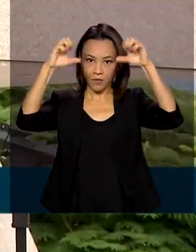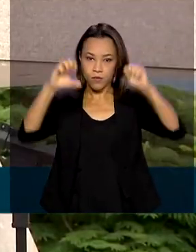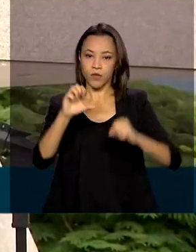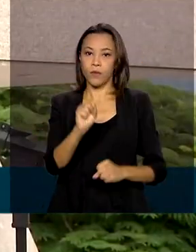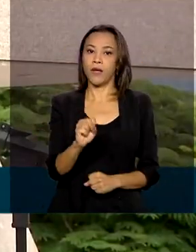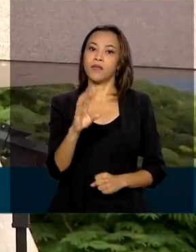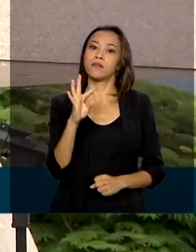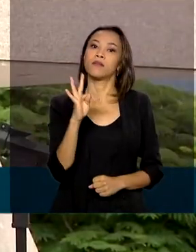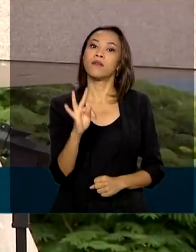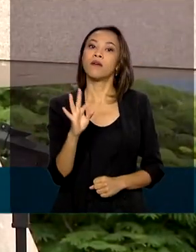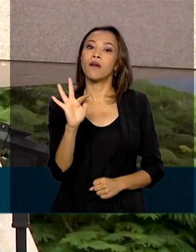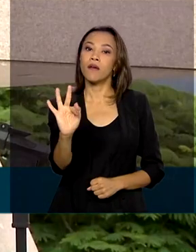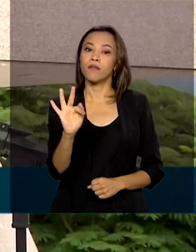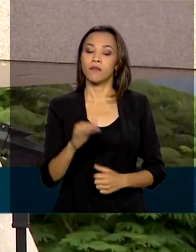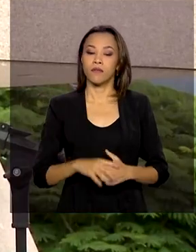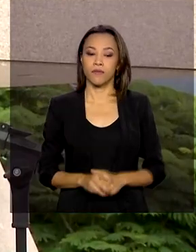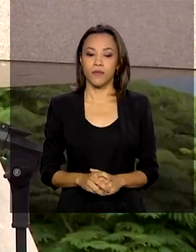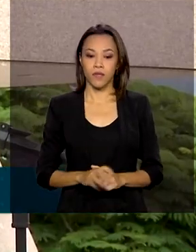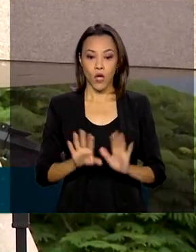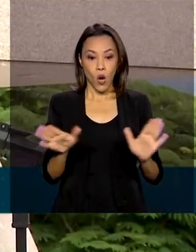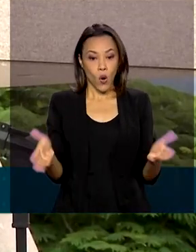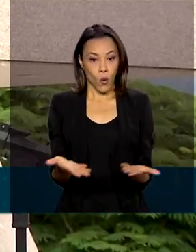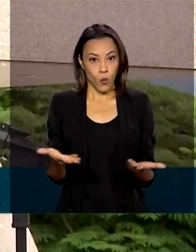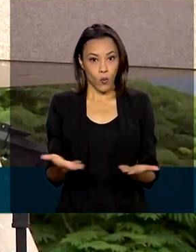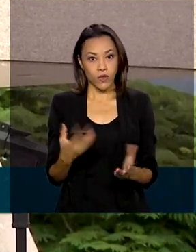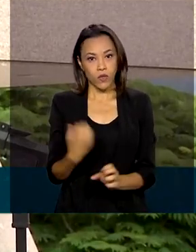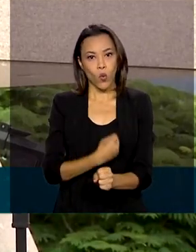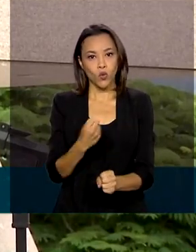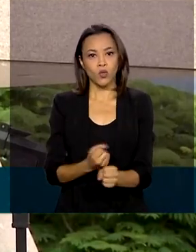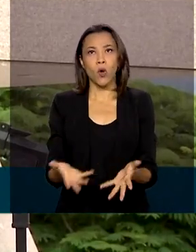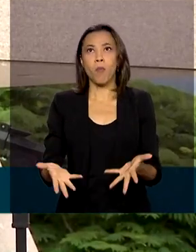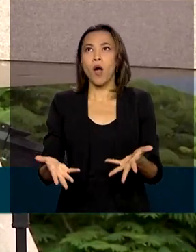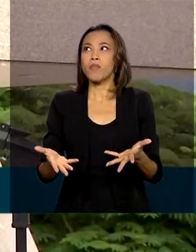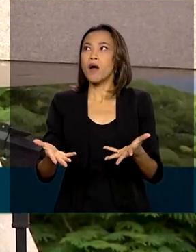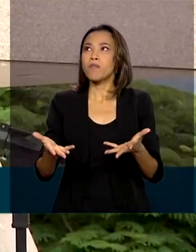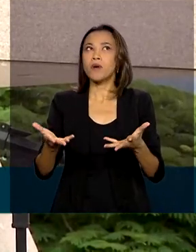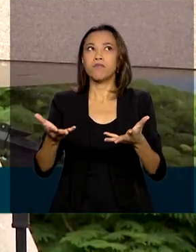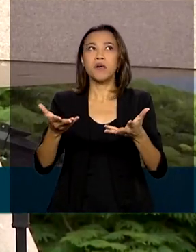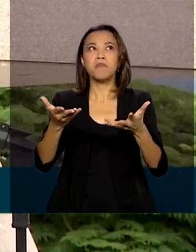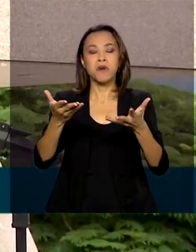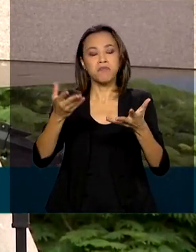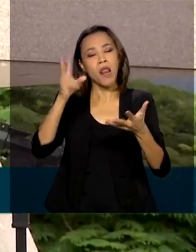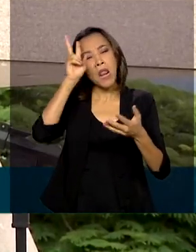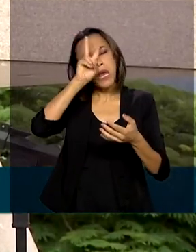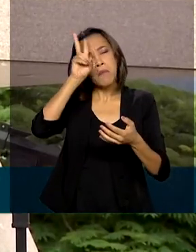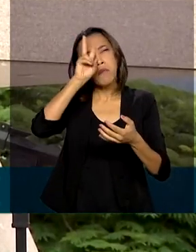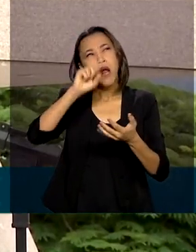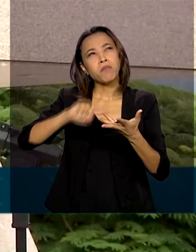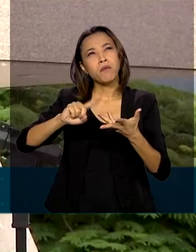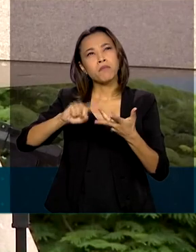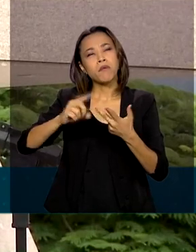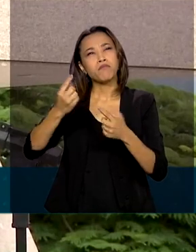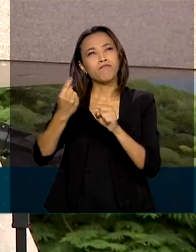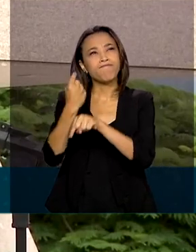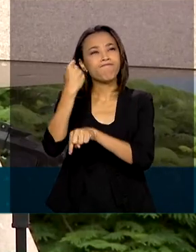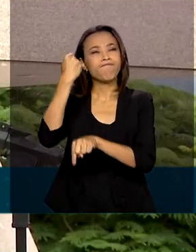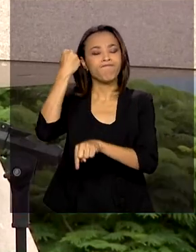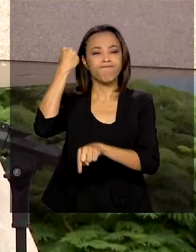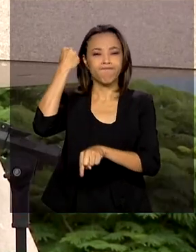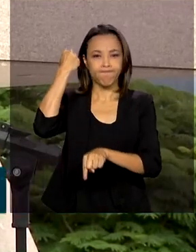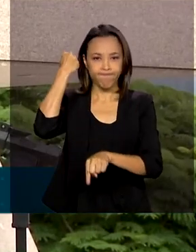Hoje essa obra representa realmente uma memória para que nós